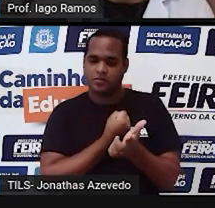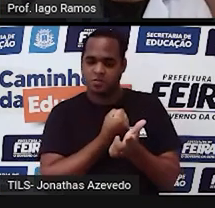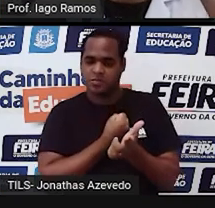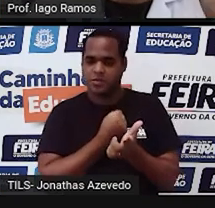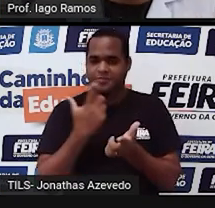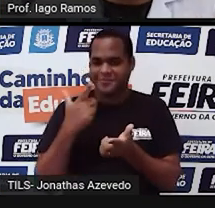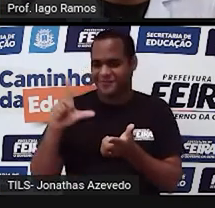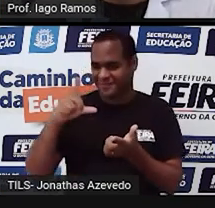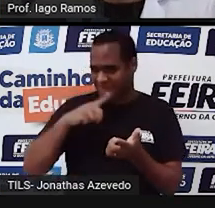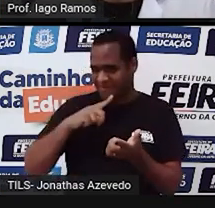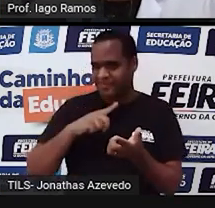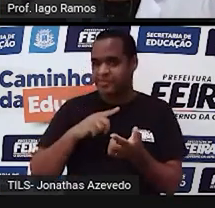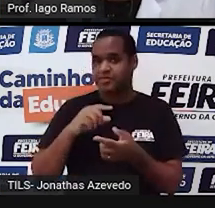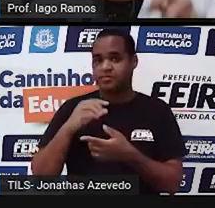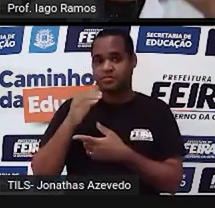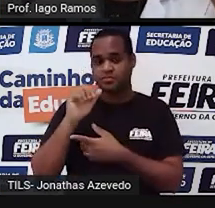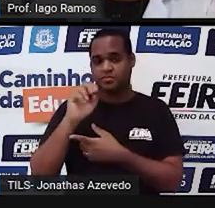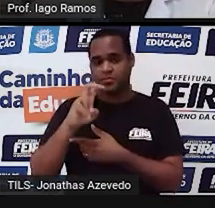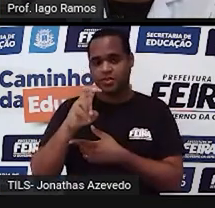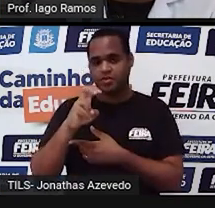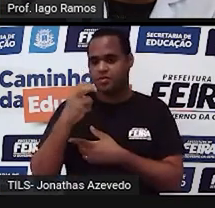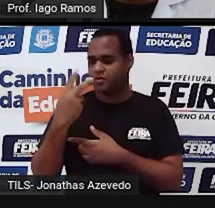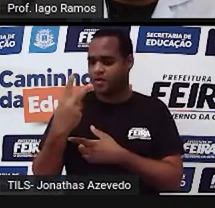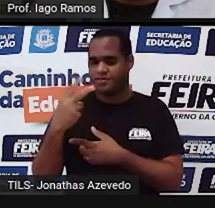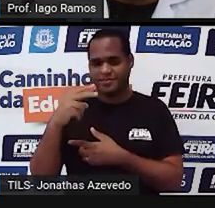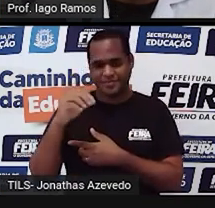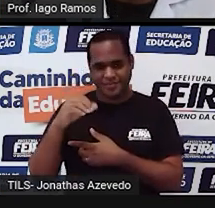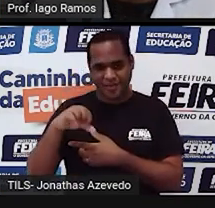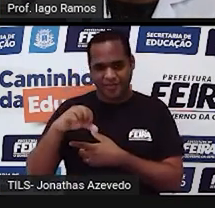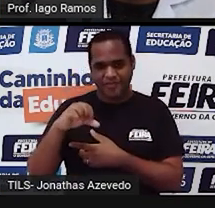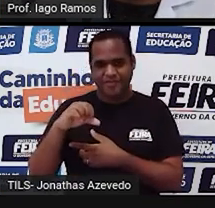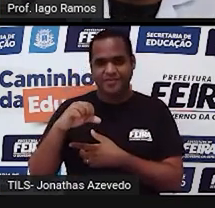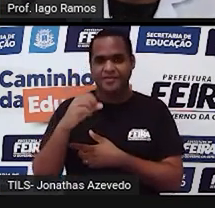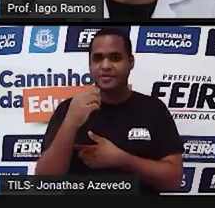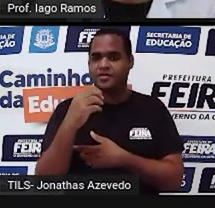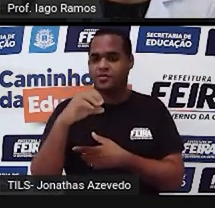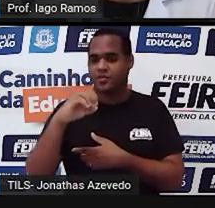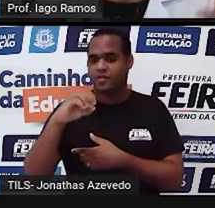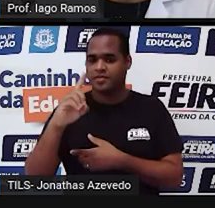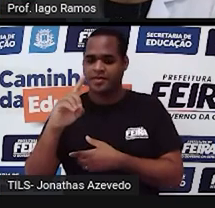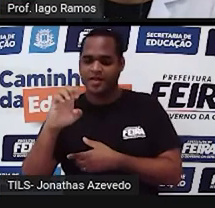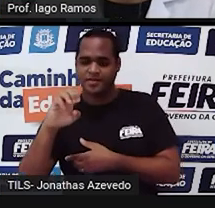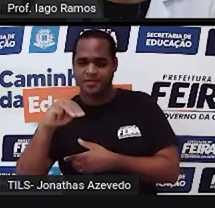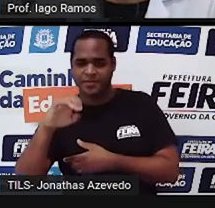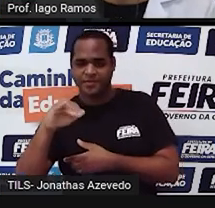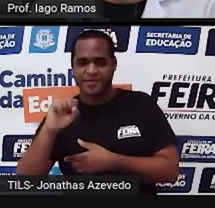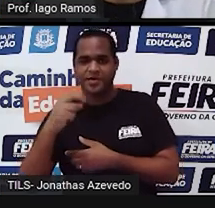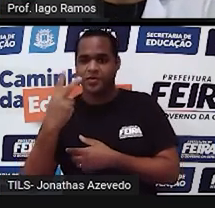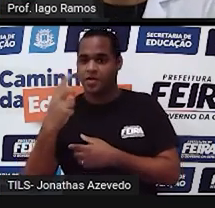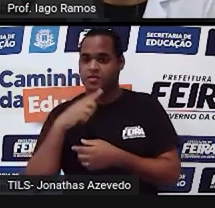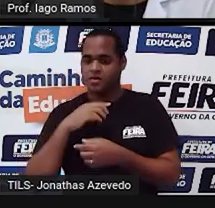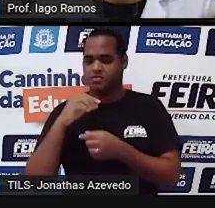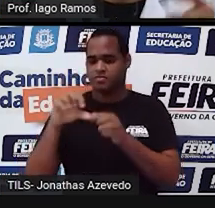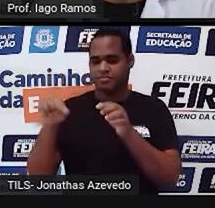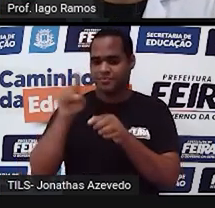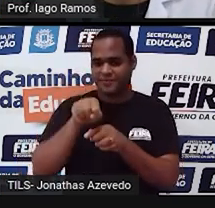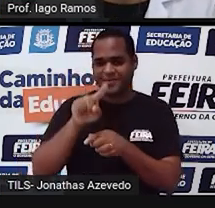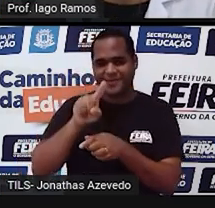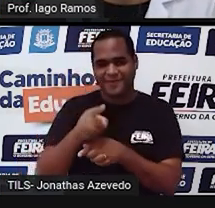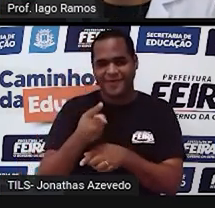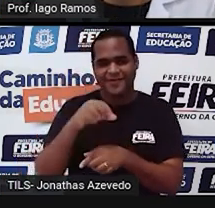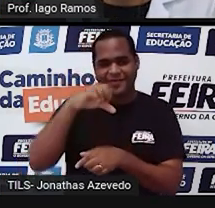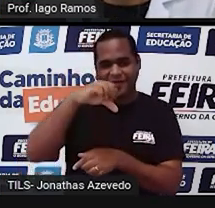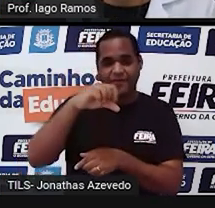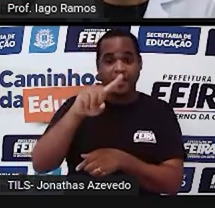0 centésimos na frente do 0 o 2 que é os décimos e na frente da vírgula o 9 que é